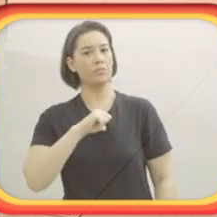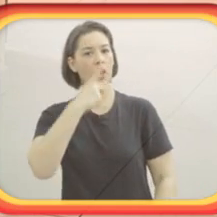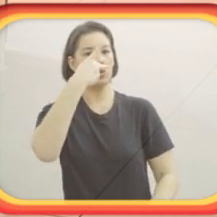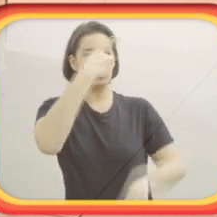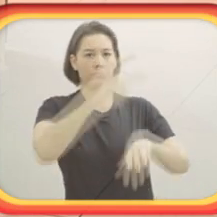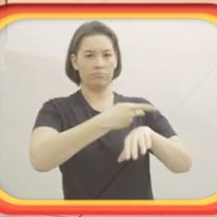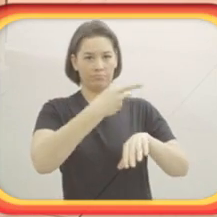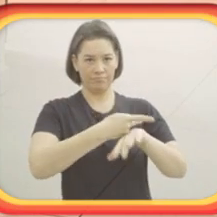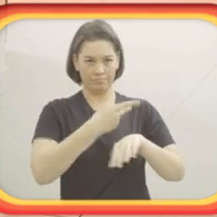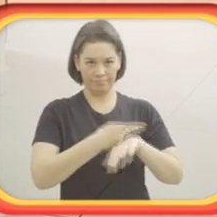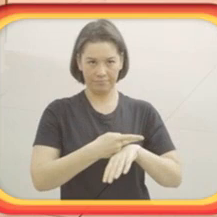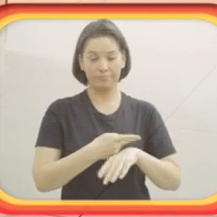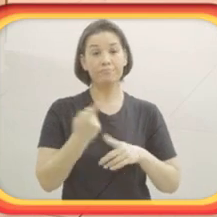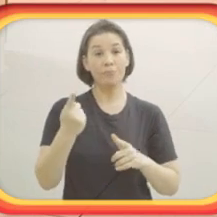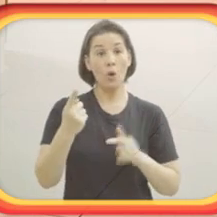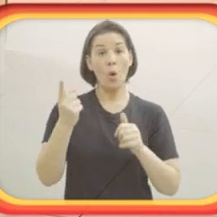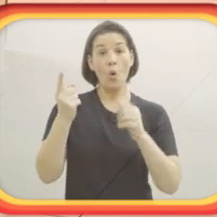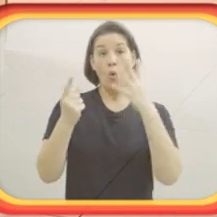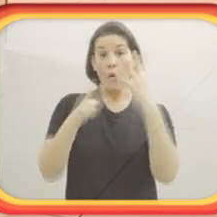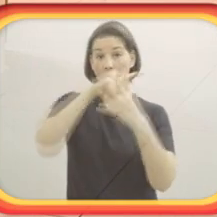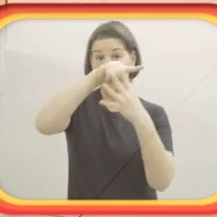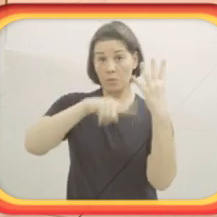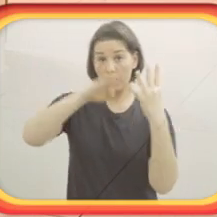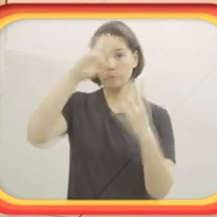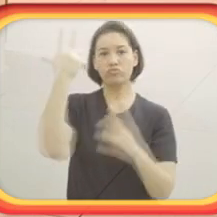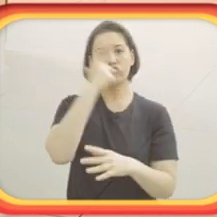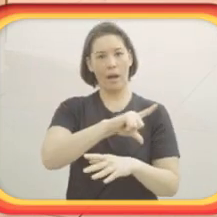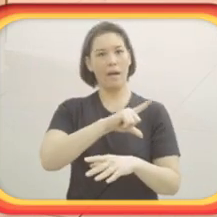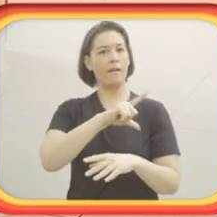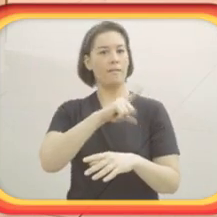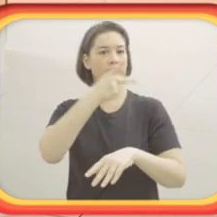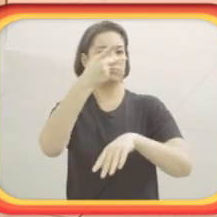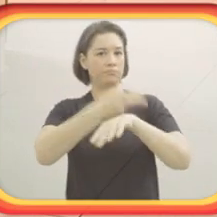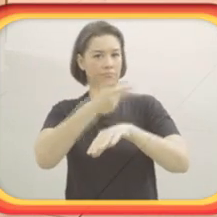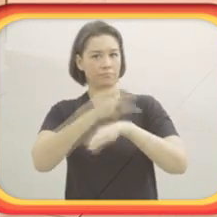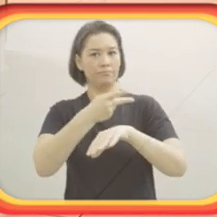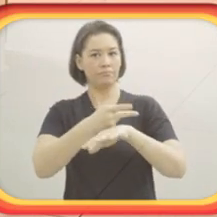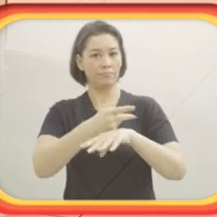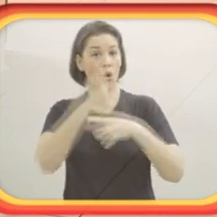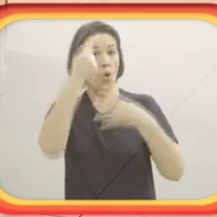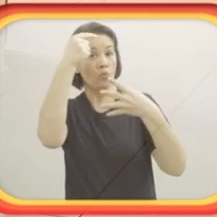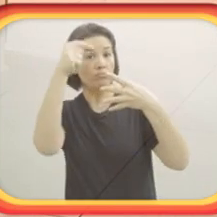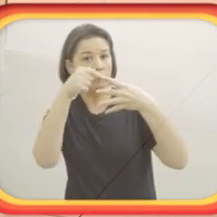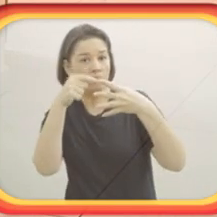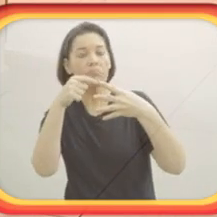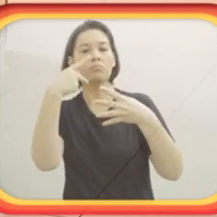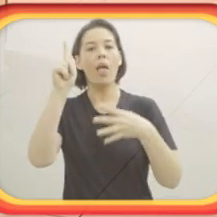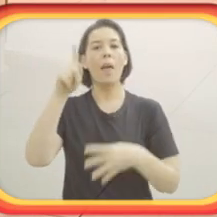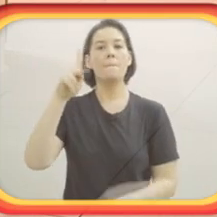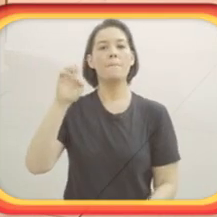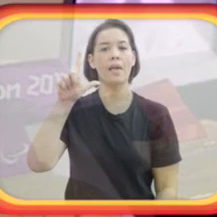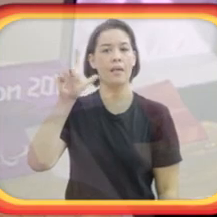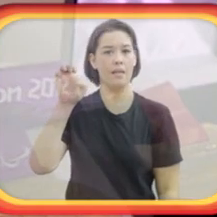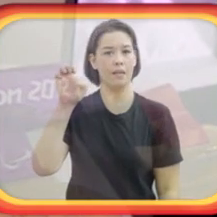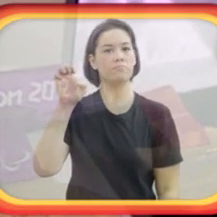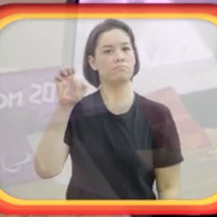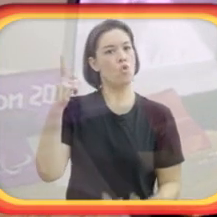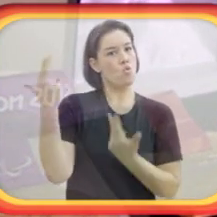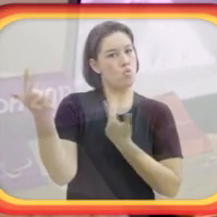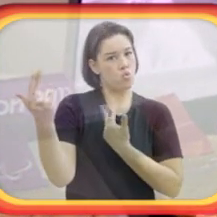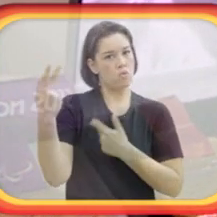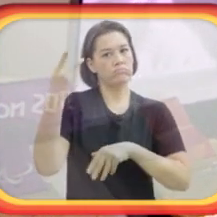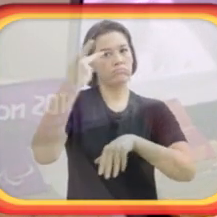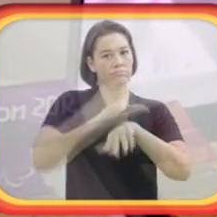desse já, entre esses quatro, um deles é o Pelé. Então para mim é uma grande honra poder ter um troféu desse.